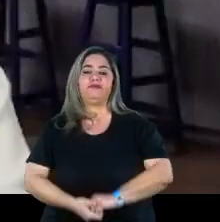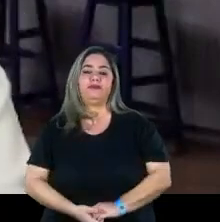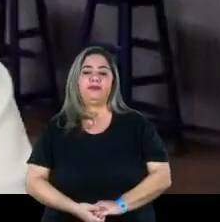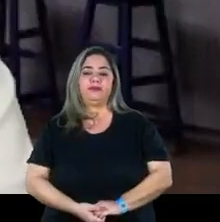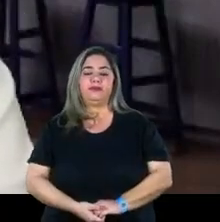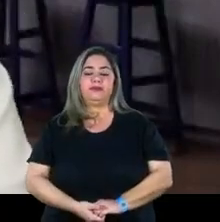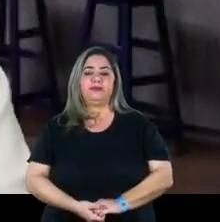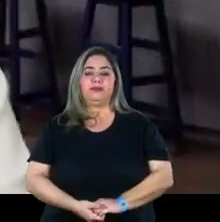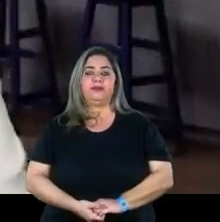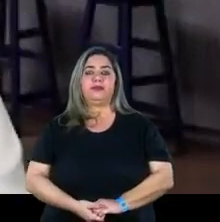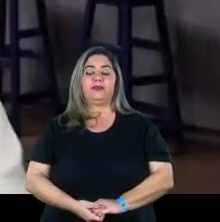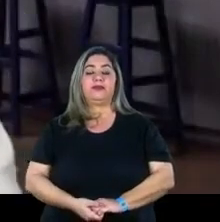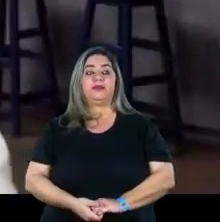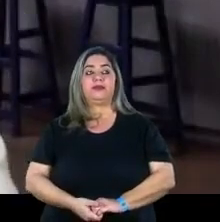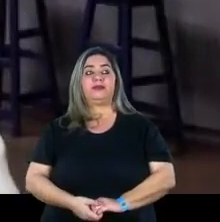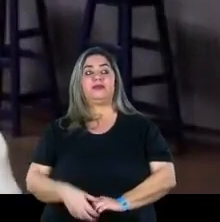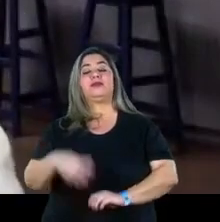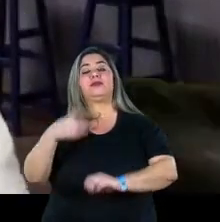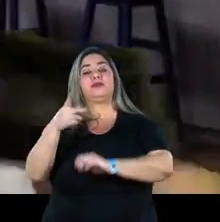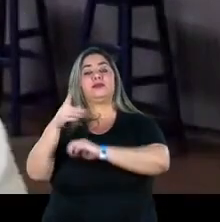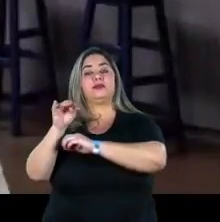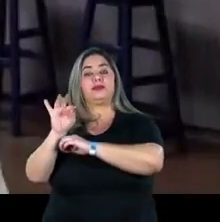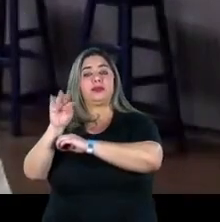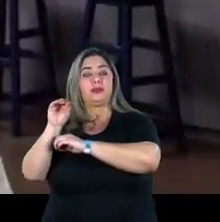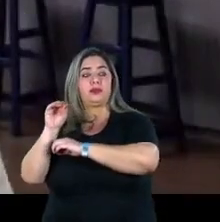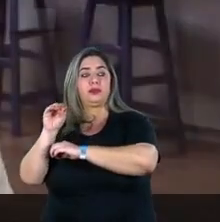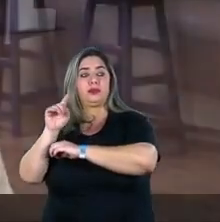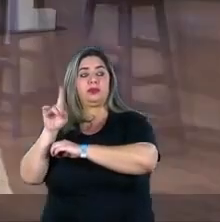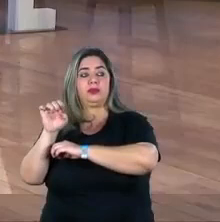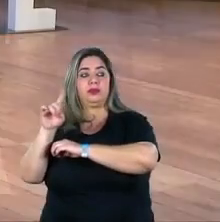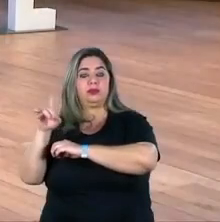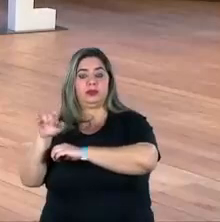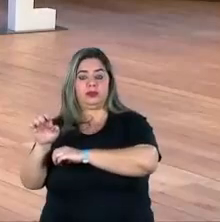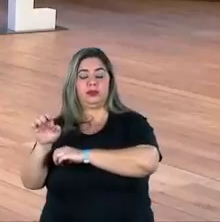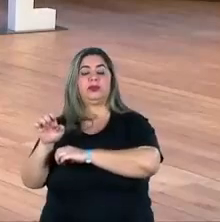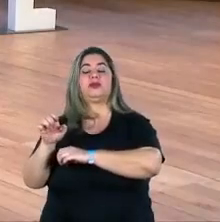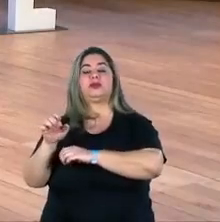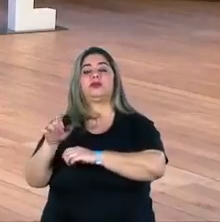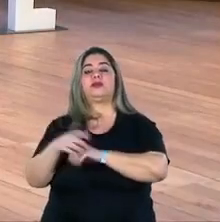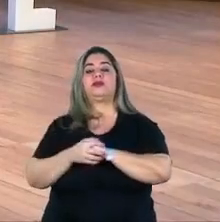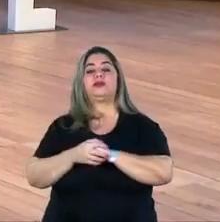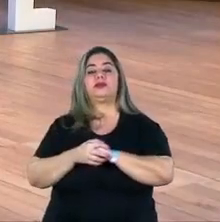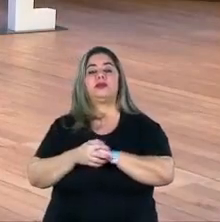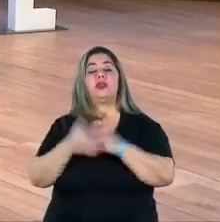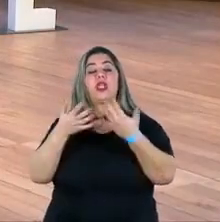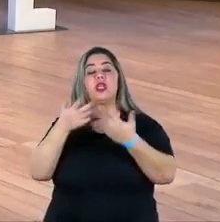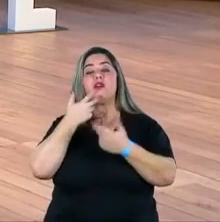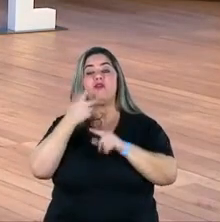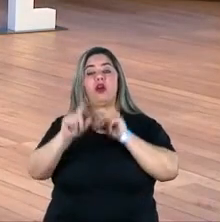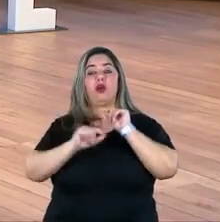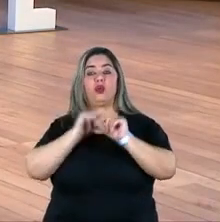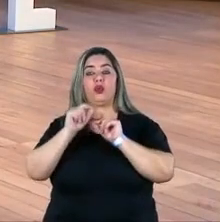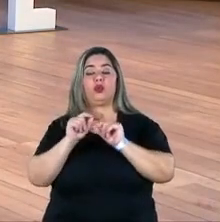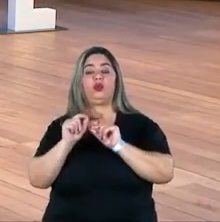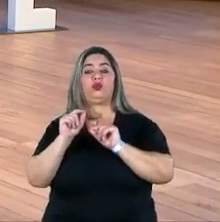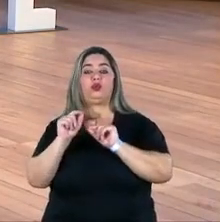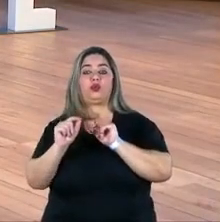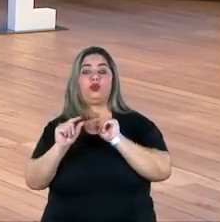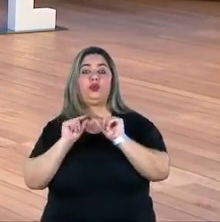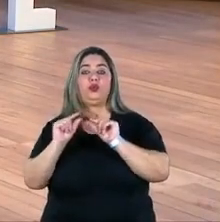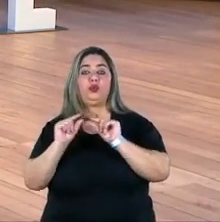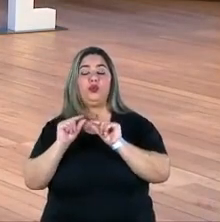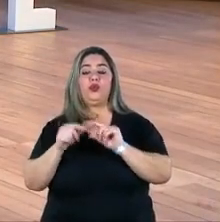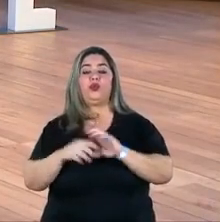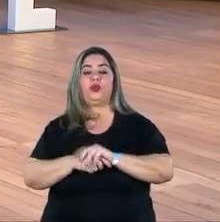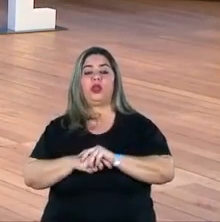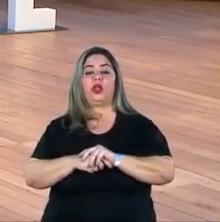certeza. Preto Zezé, vou aproveitar que o Rodrigo puxou aí você e queria que você falasse também um pouquinho sobre isso,